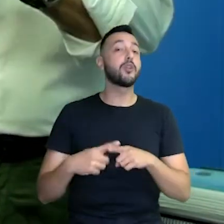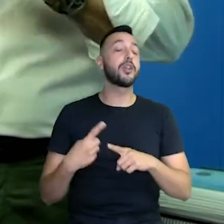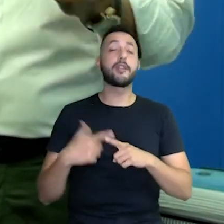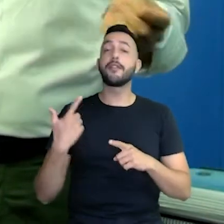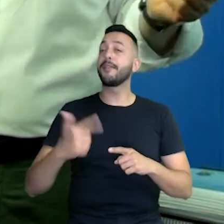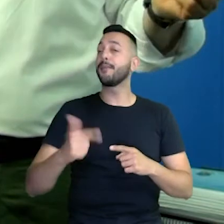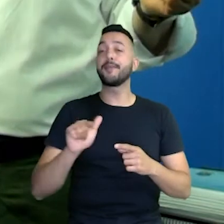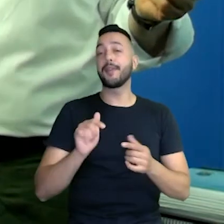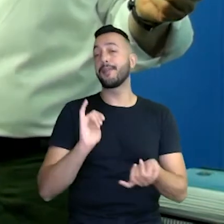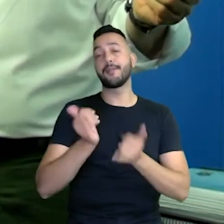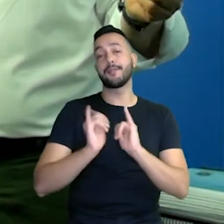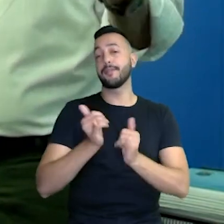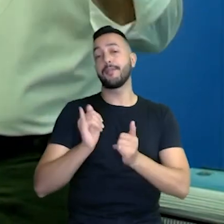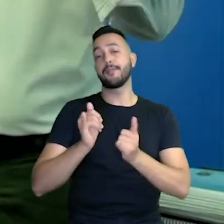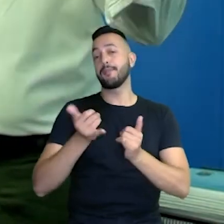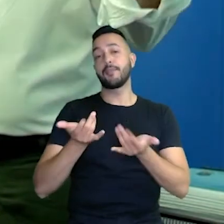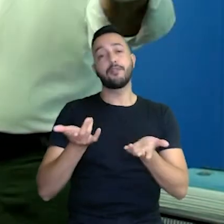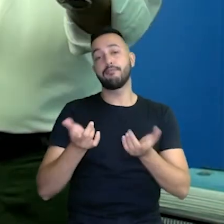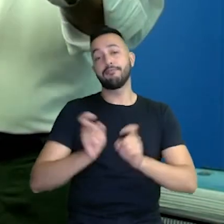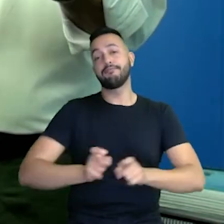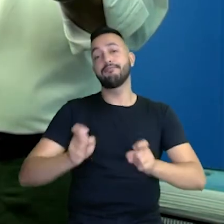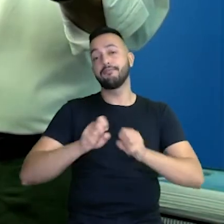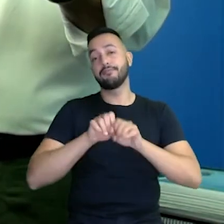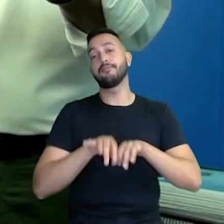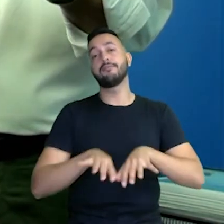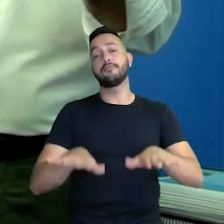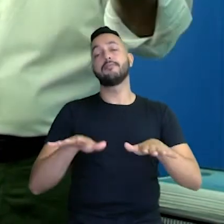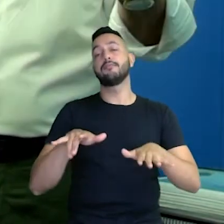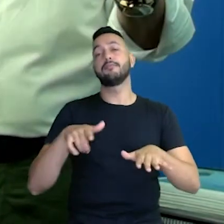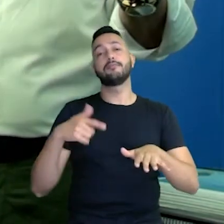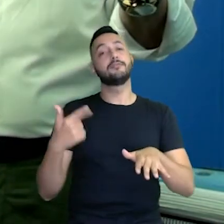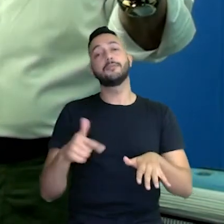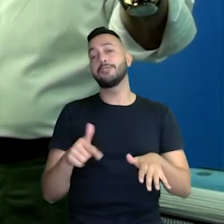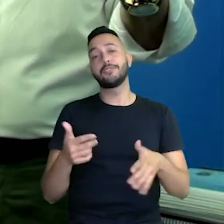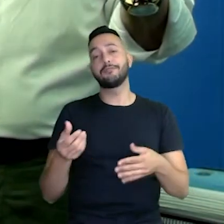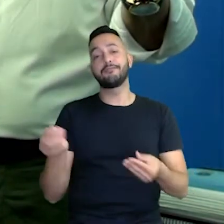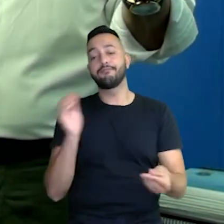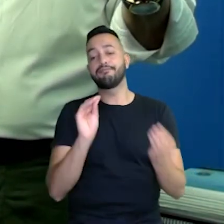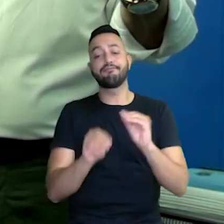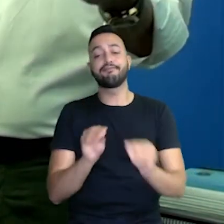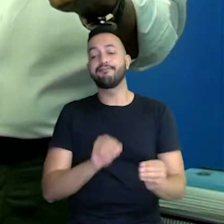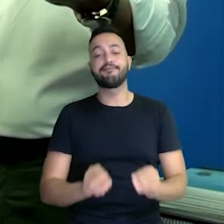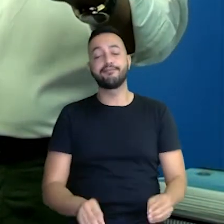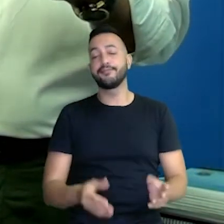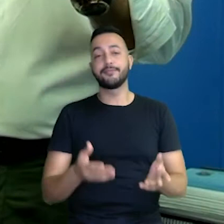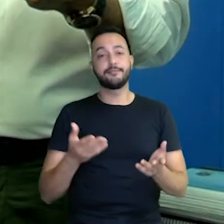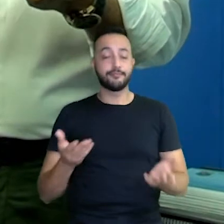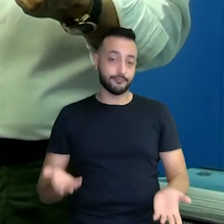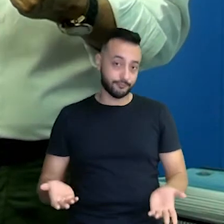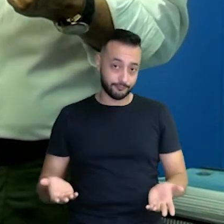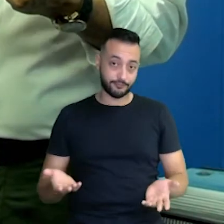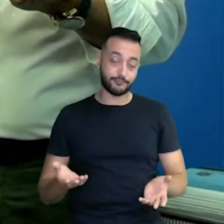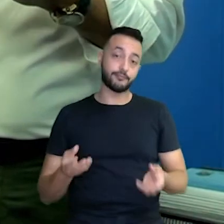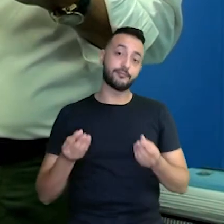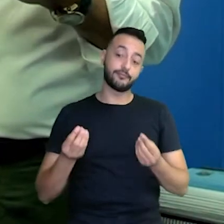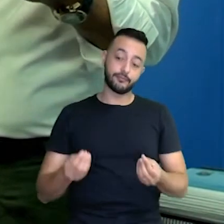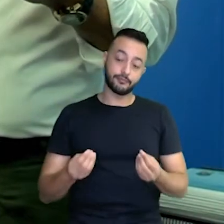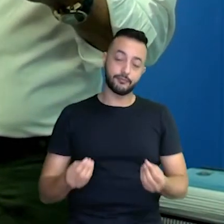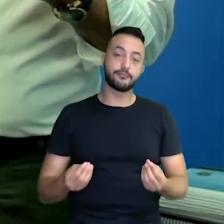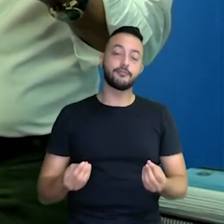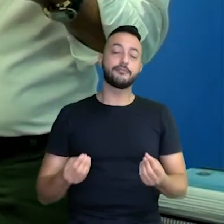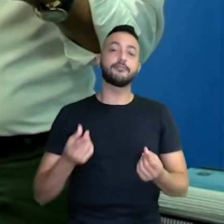uma informatização, uma sistematização de rede aí. Então, com ela, nós vamos ter